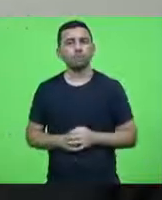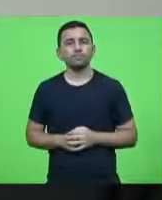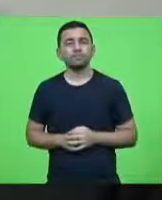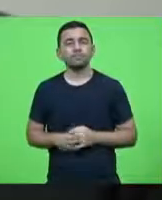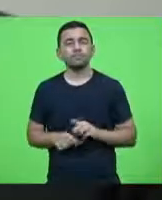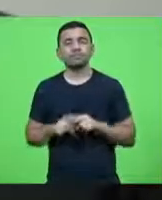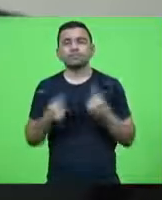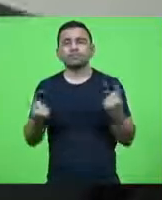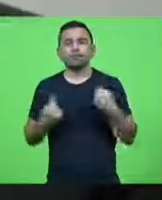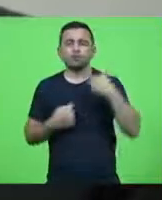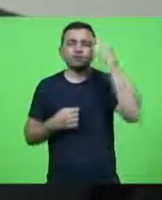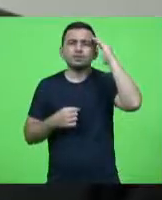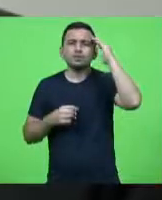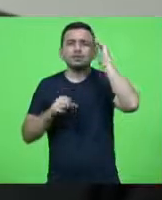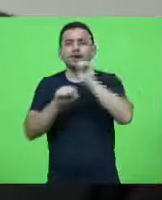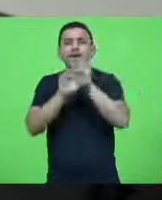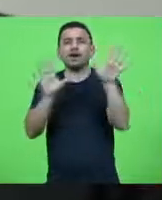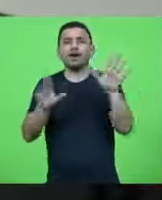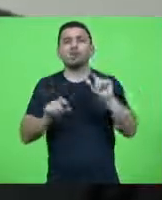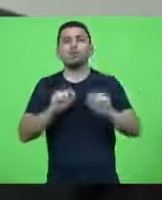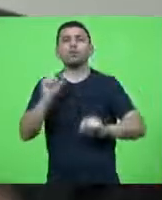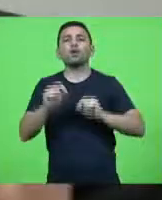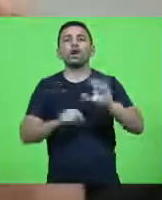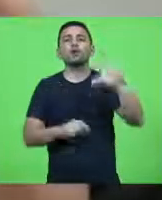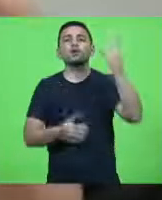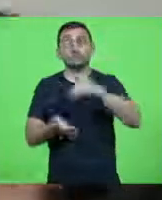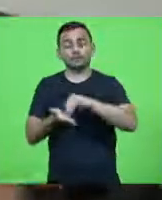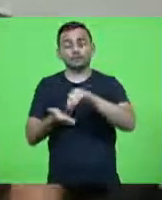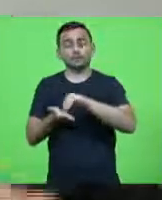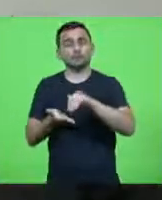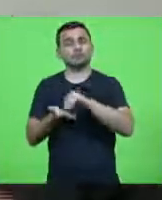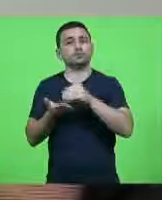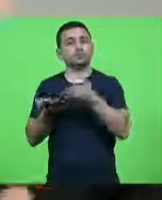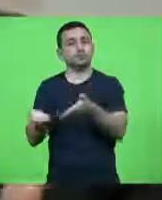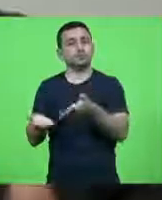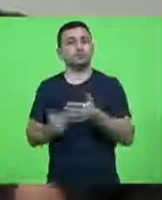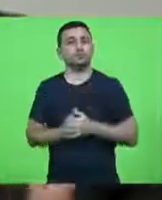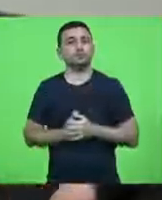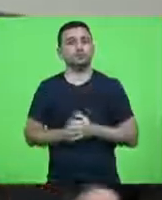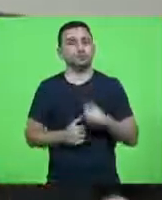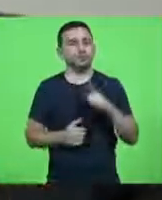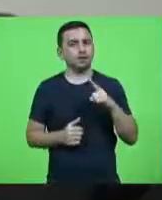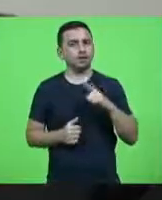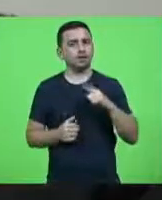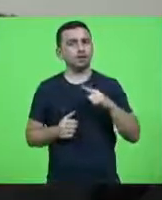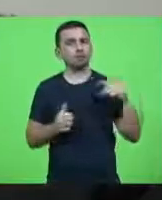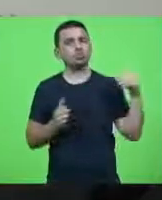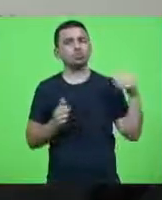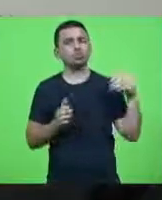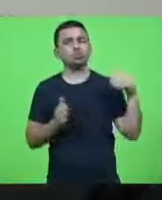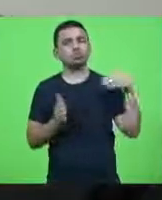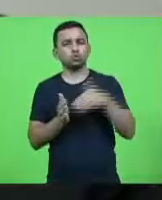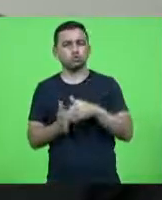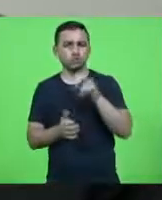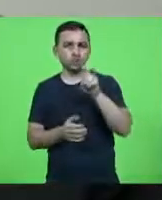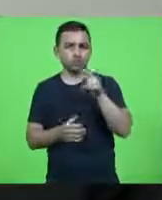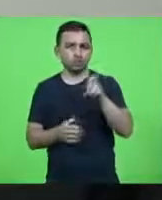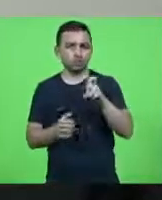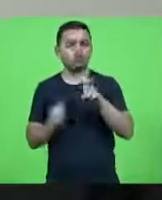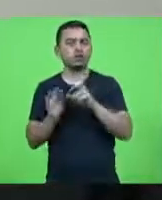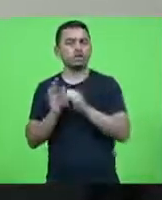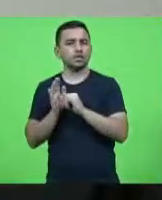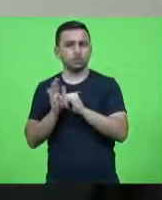eu não estou entendendo o que está acontecendo com a secretaria então nós temos os últimos cinco processos seletivos do hospital Tereza Ramos